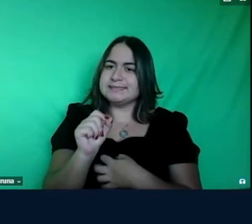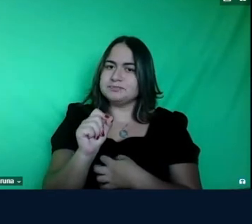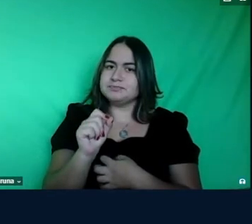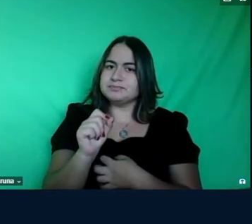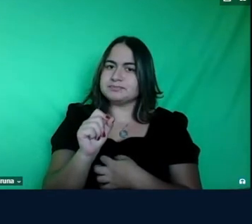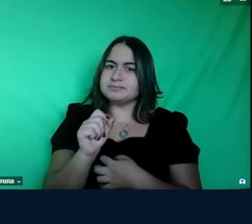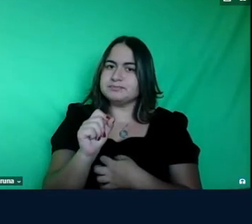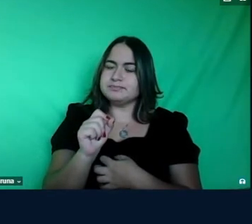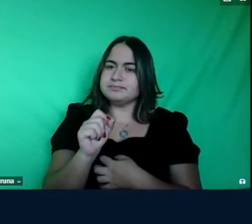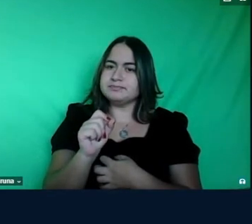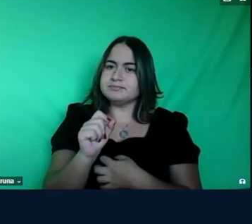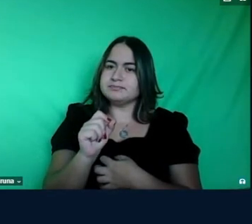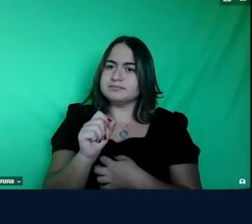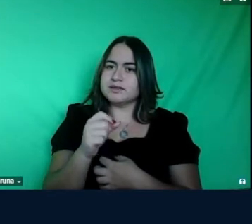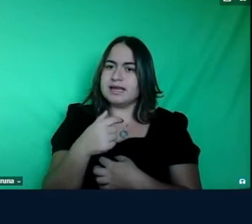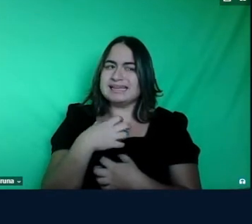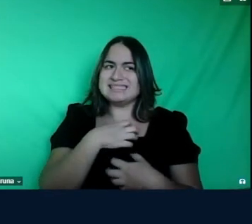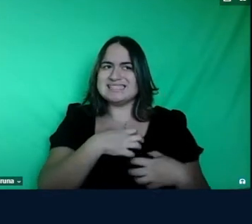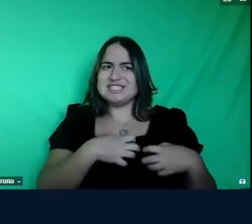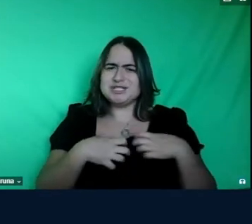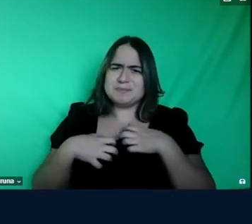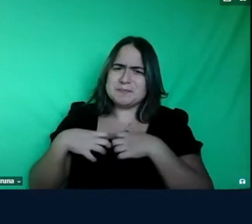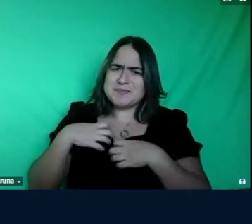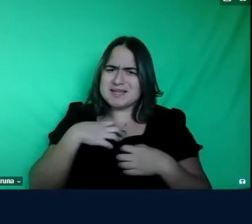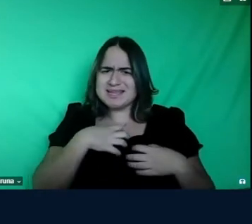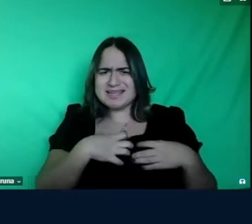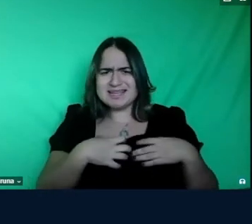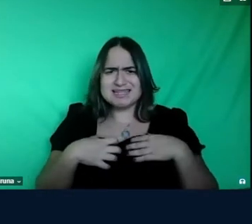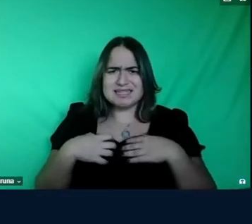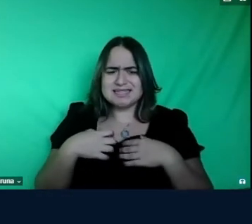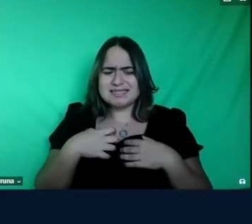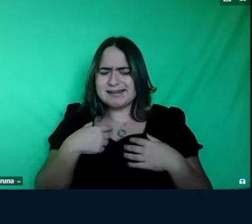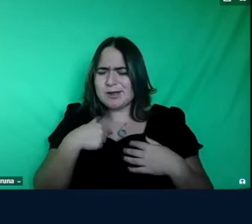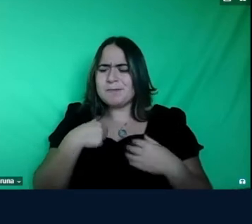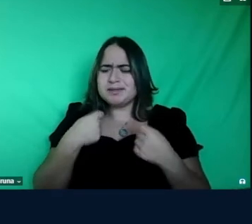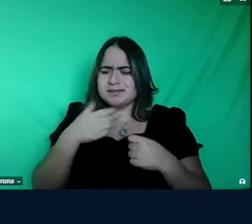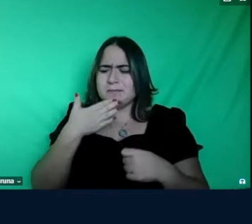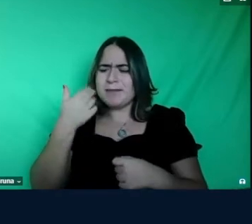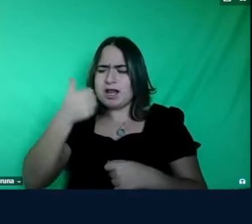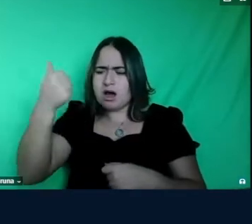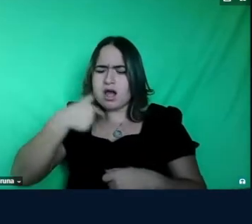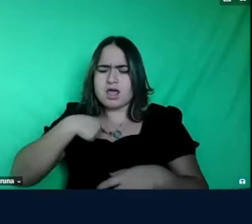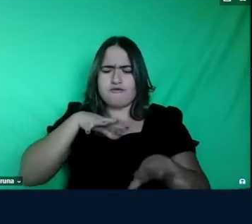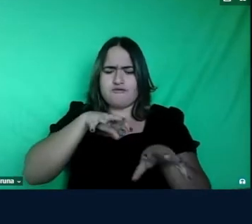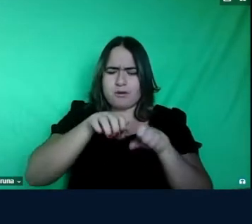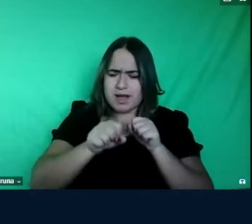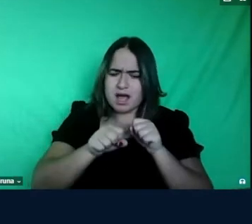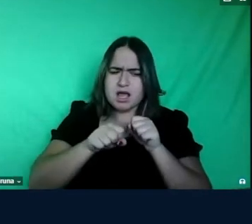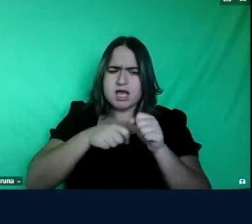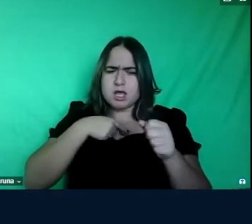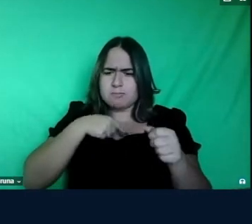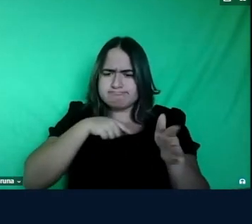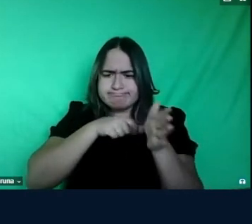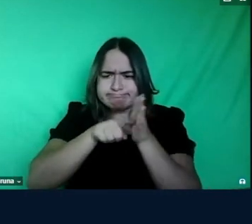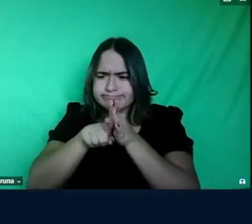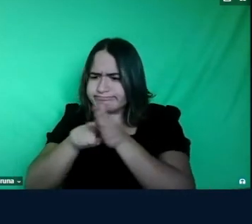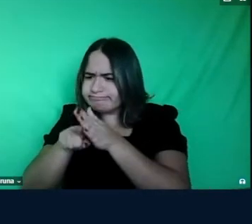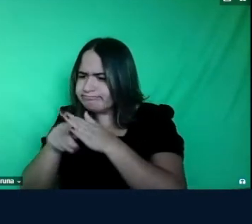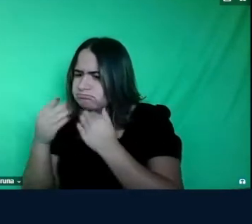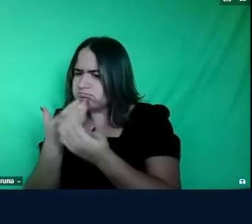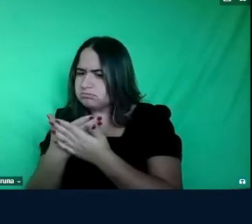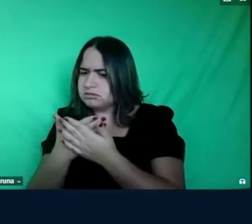esse esse incômodo que a pessoa tem para melhorar e para se formar e para procurar mais informação ela poderia estar ou